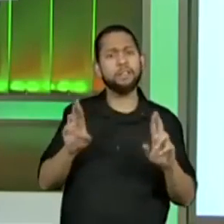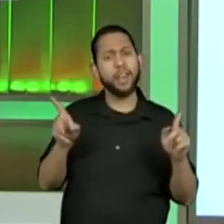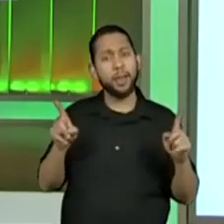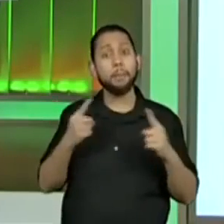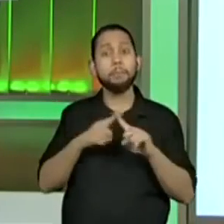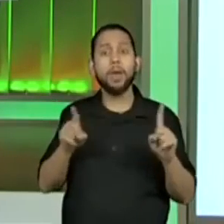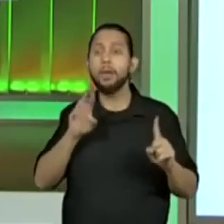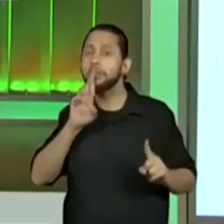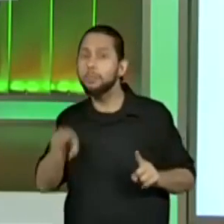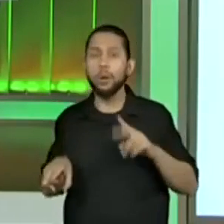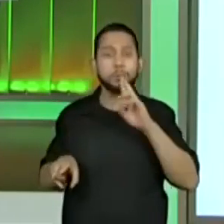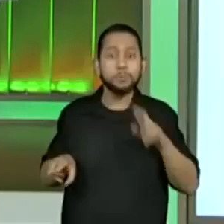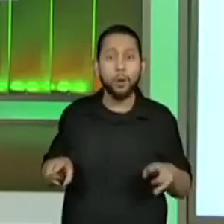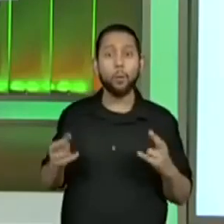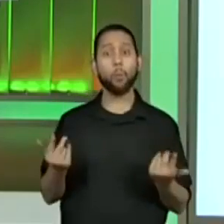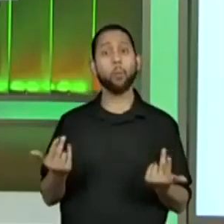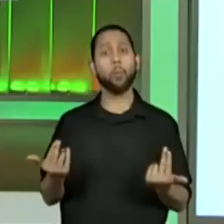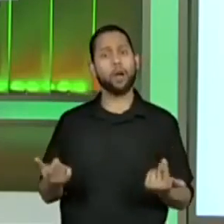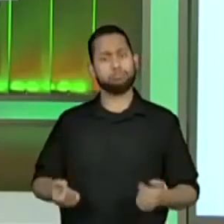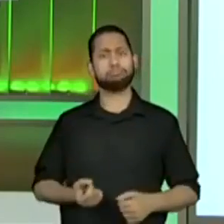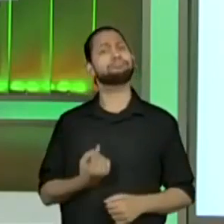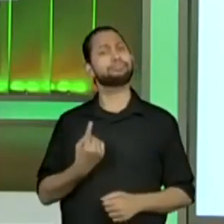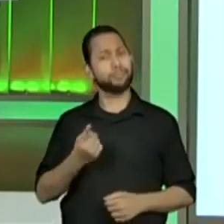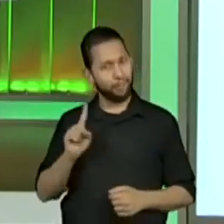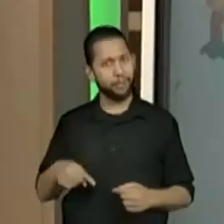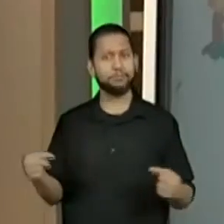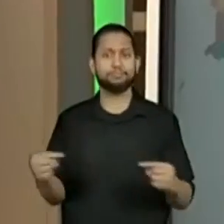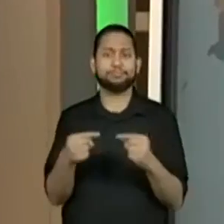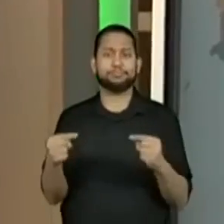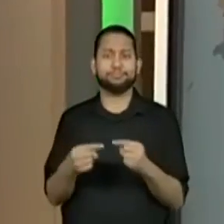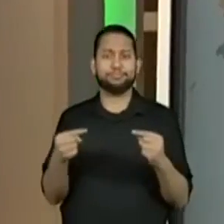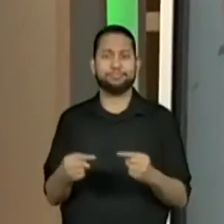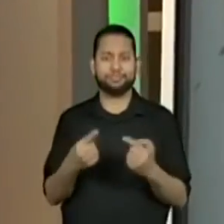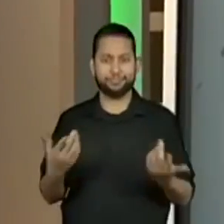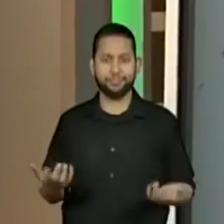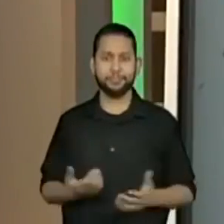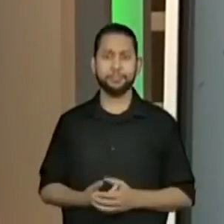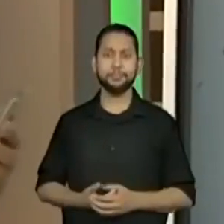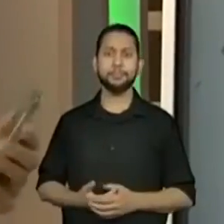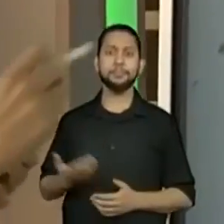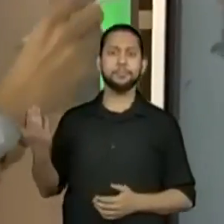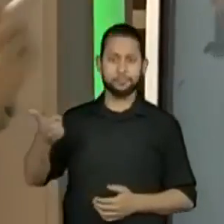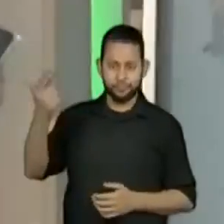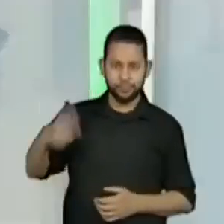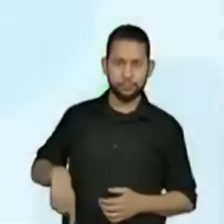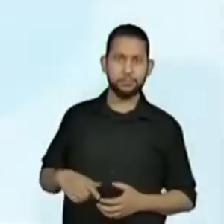iguais. Muito bom. Vamos conferir, então, aí no restante da tabela, esses valores?